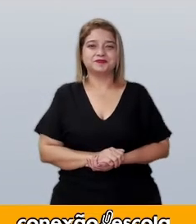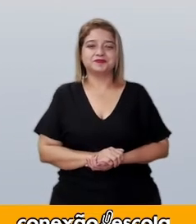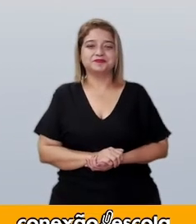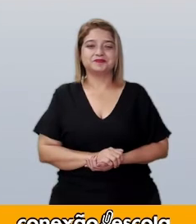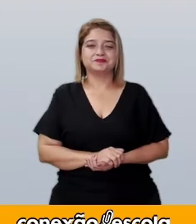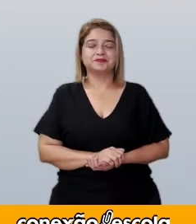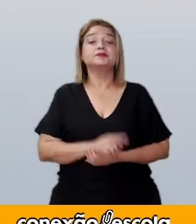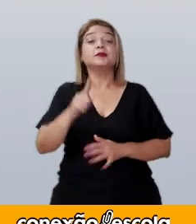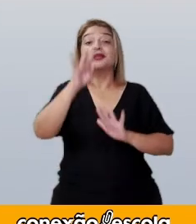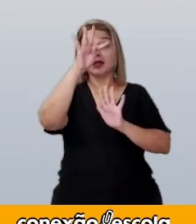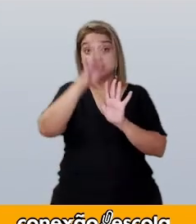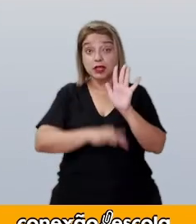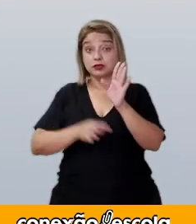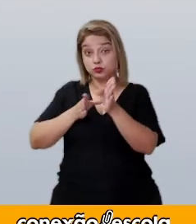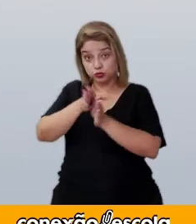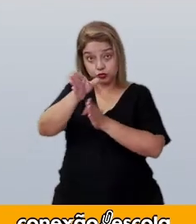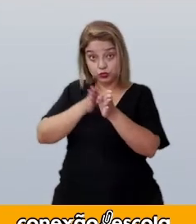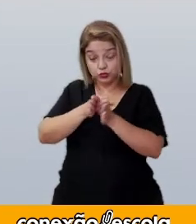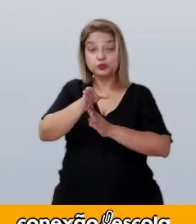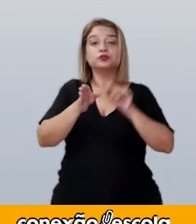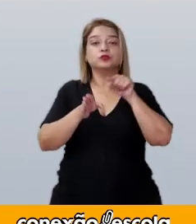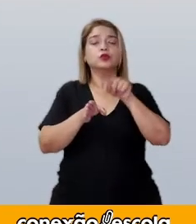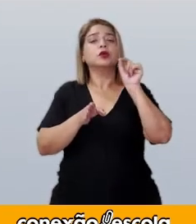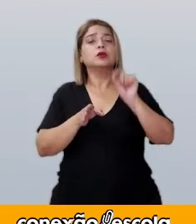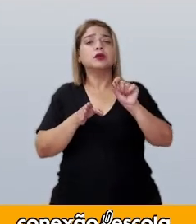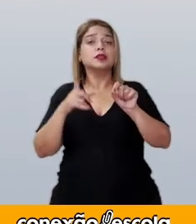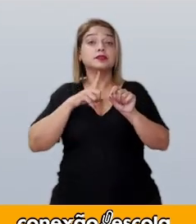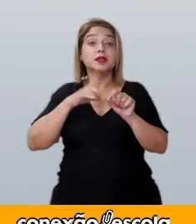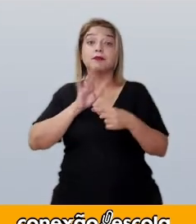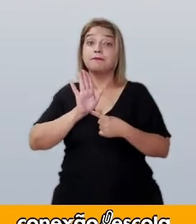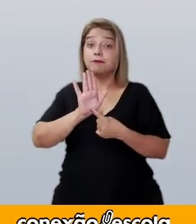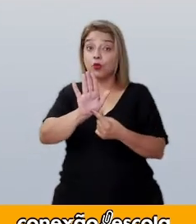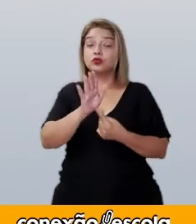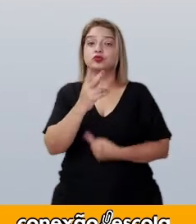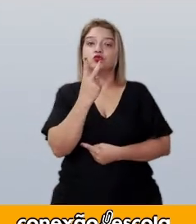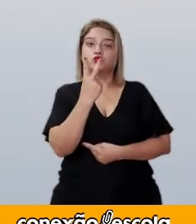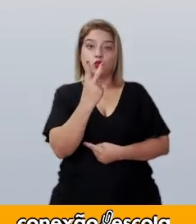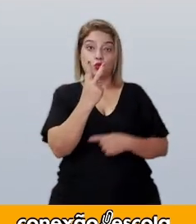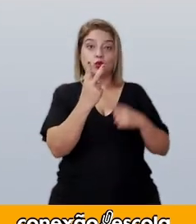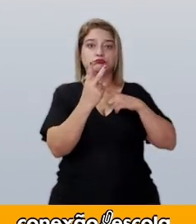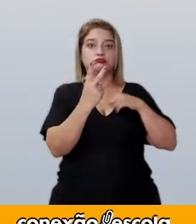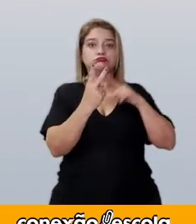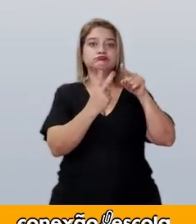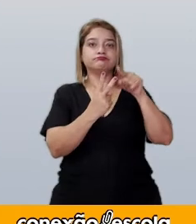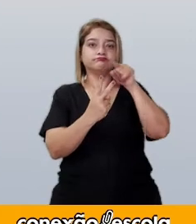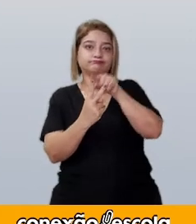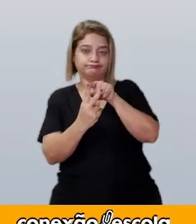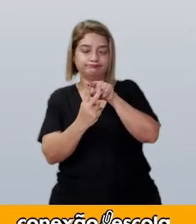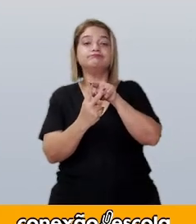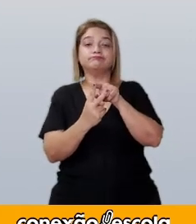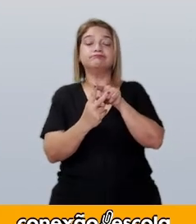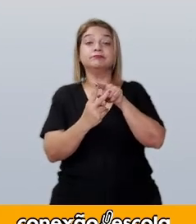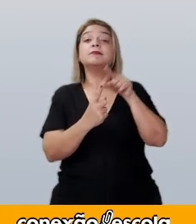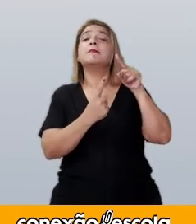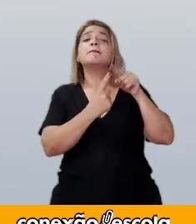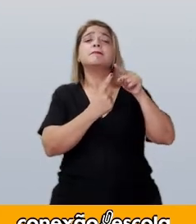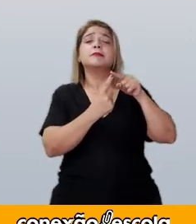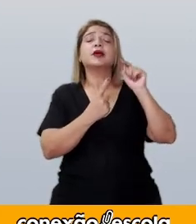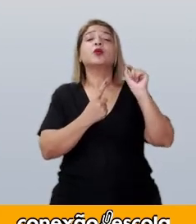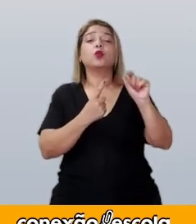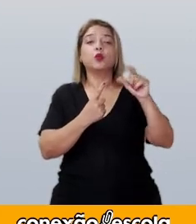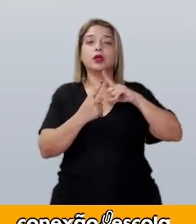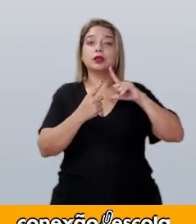O texto instrucional apresenta duas partes distintas. Primeiro,